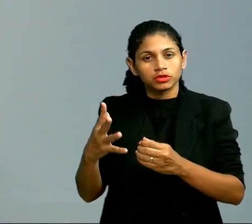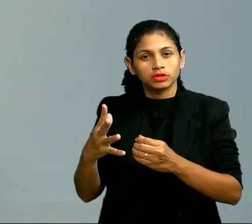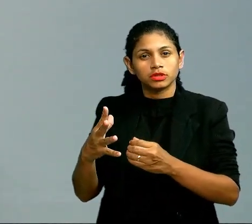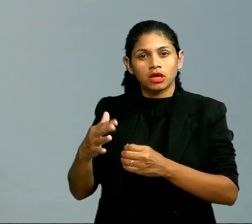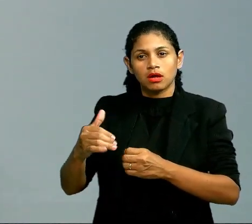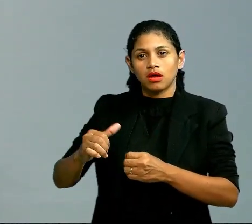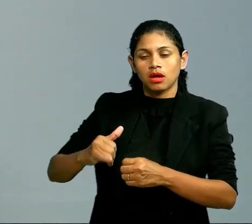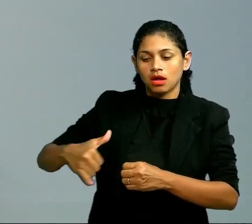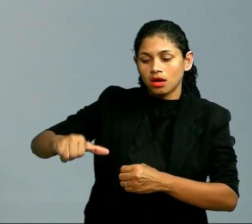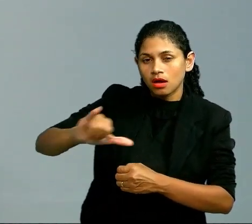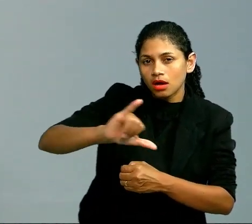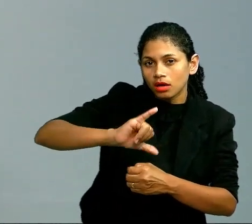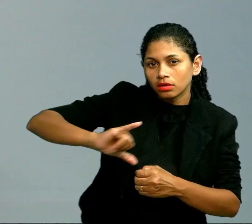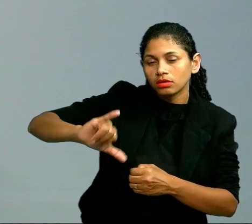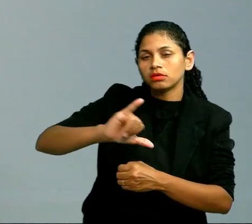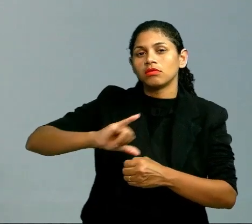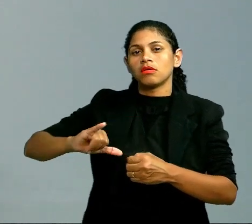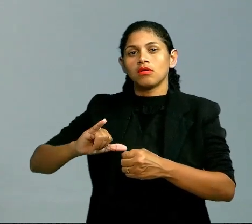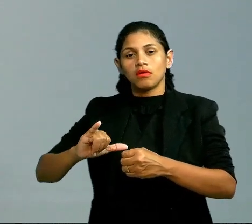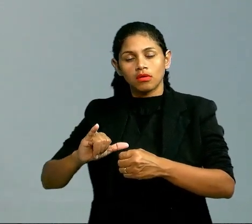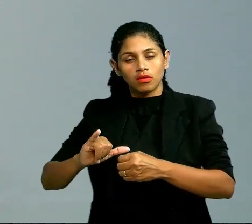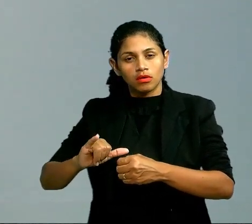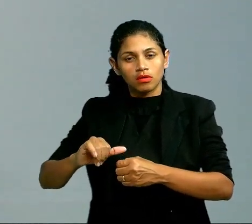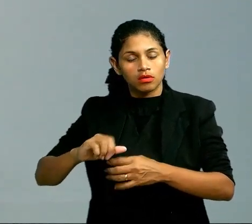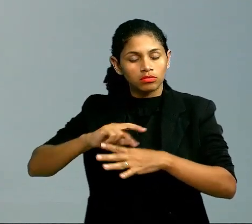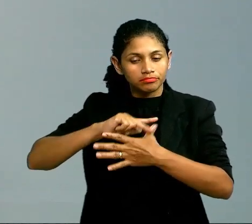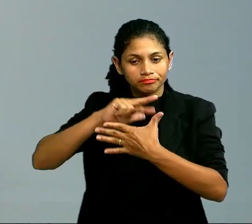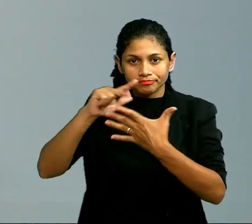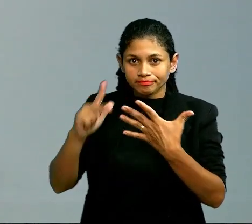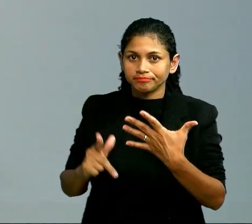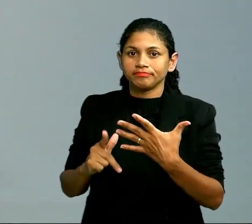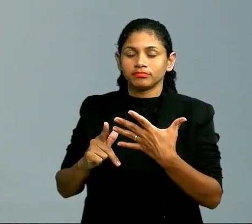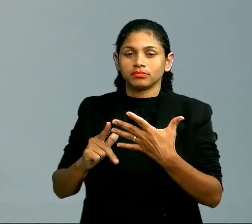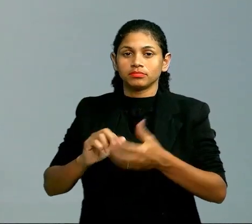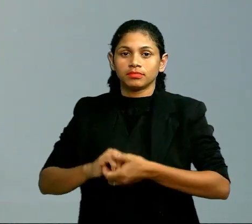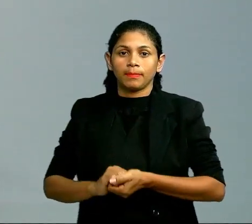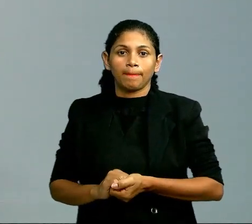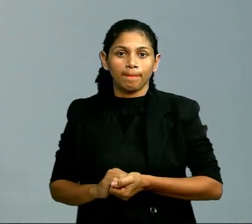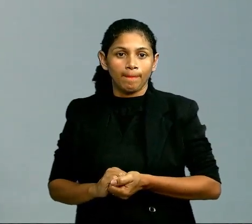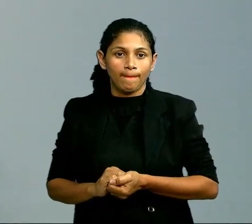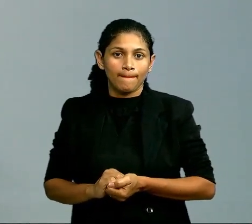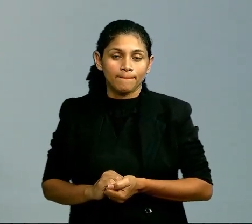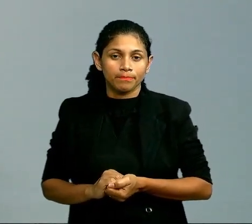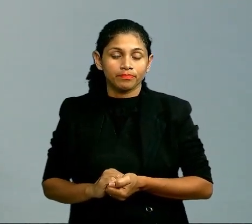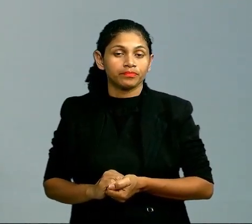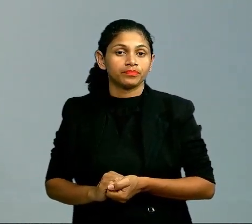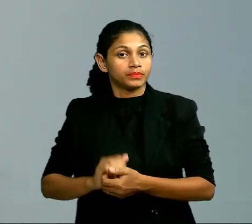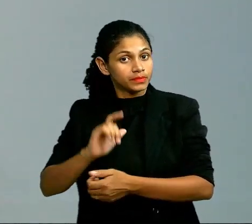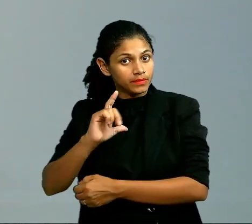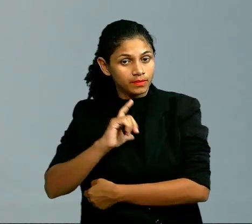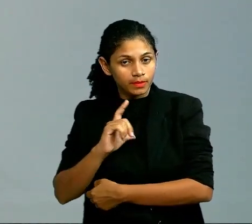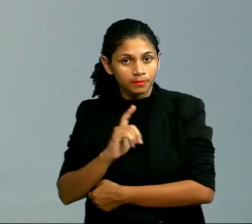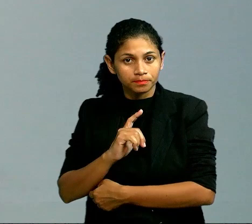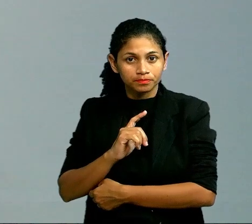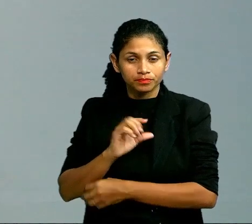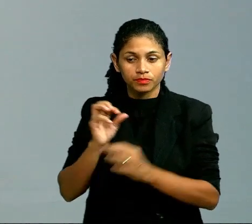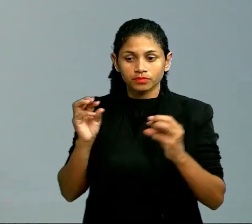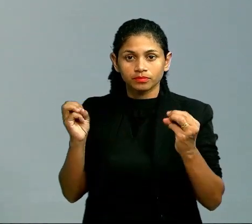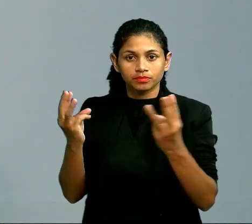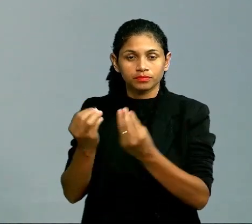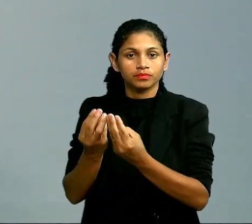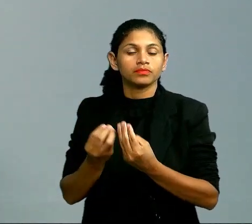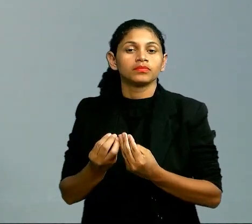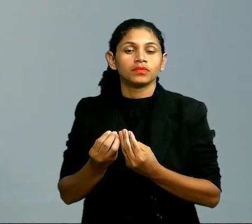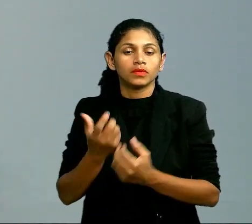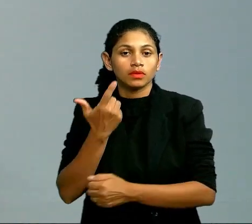vou tirar o querosene e esse processo é fracionamento. Agora, se eu quiser obter uma substância a partir